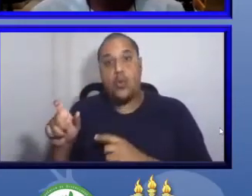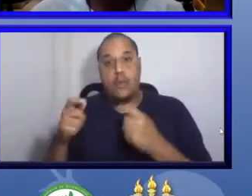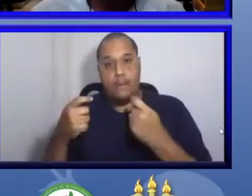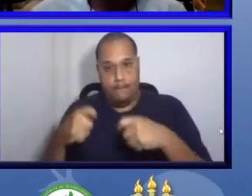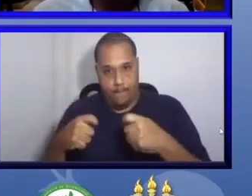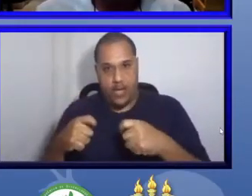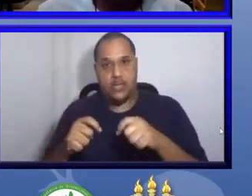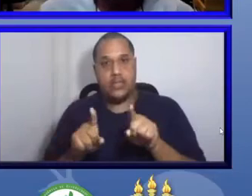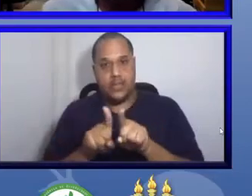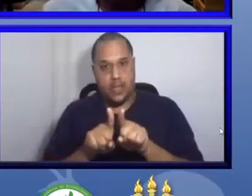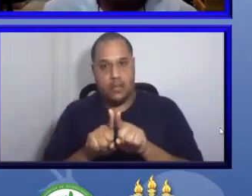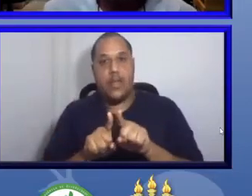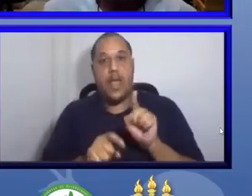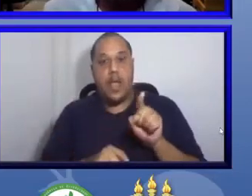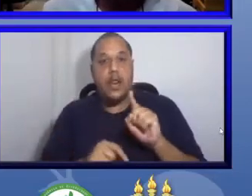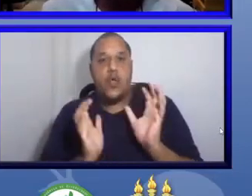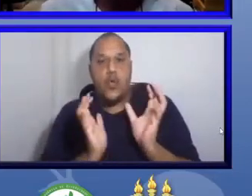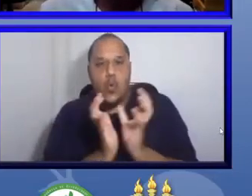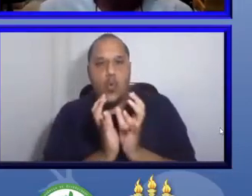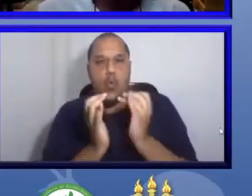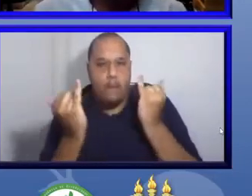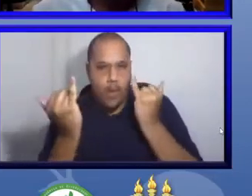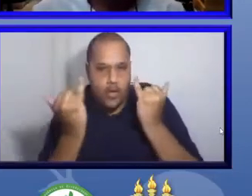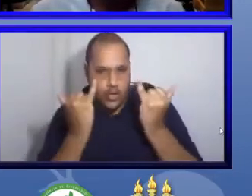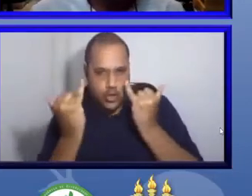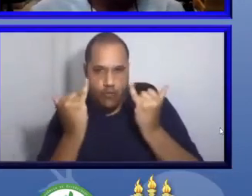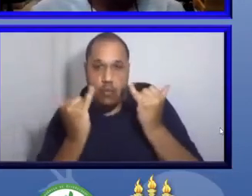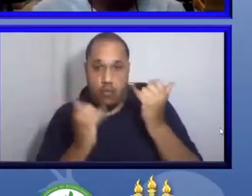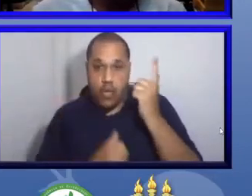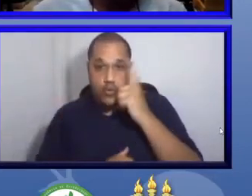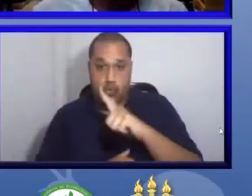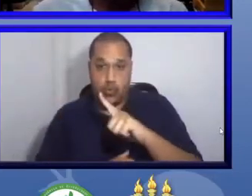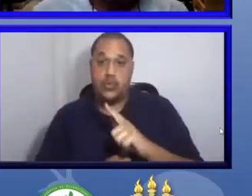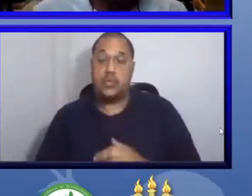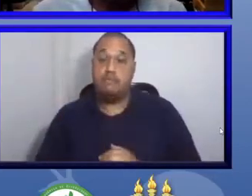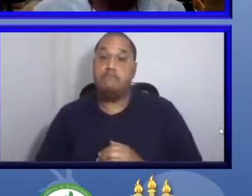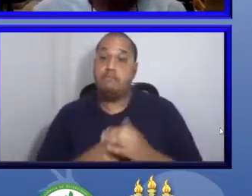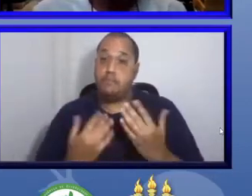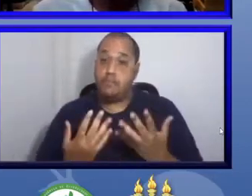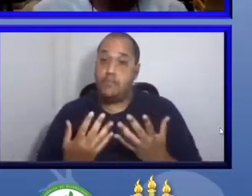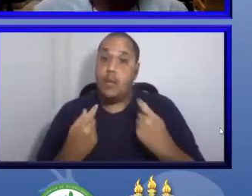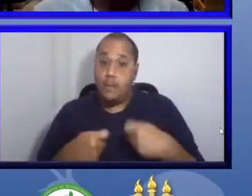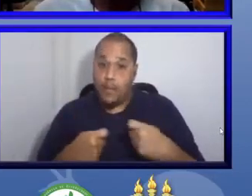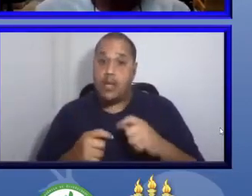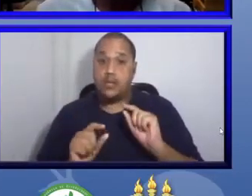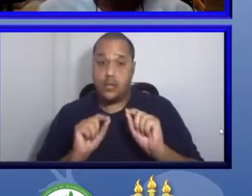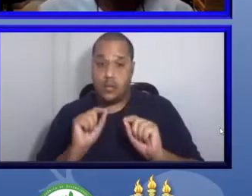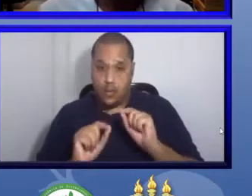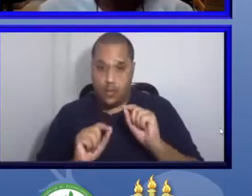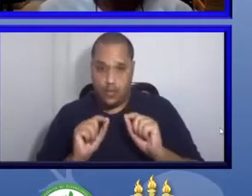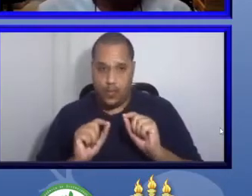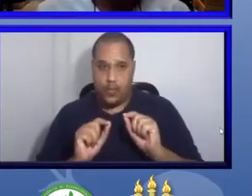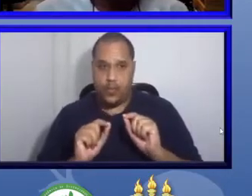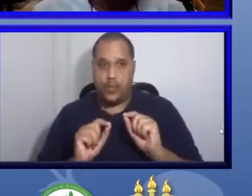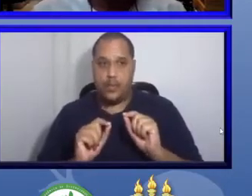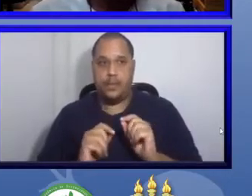vai ser obtido, as informações. Então, é preciso ter um